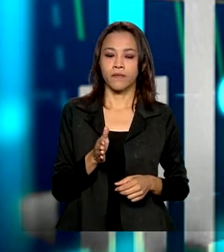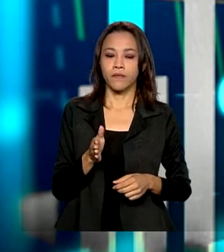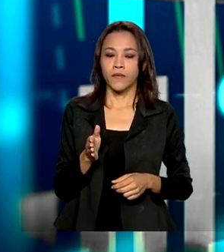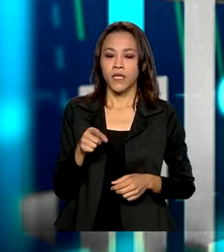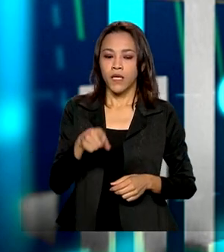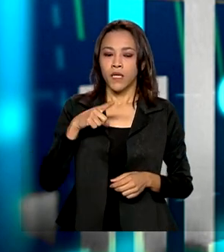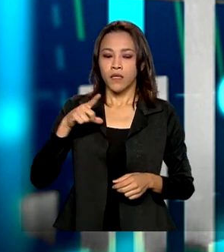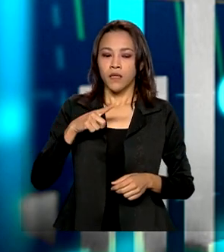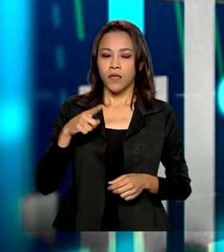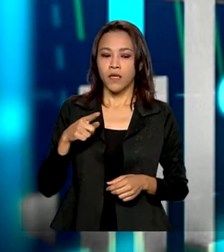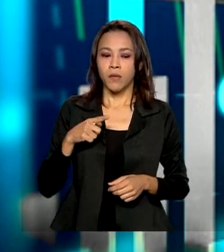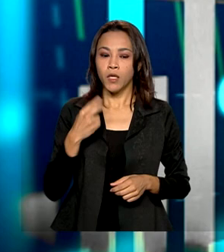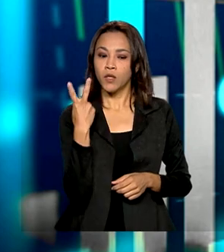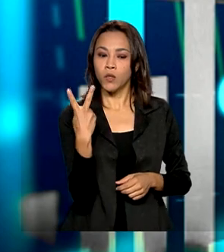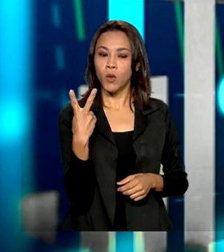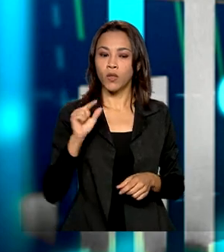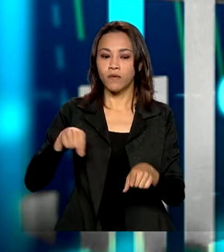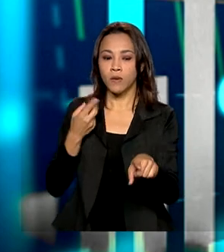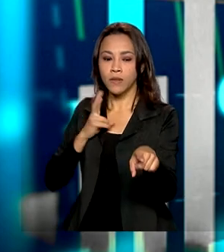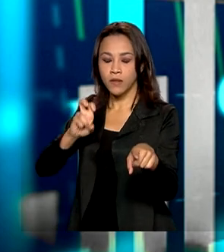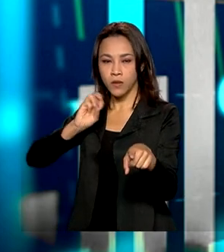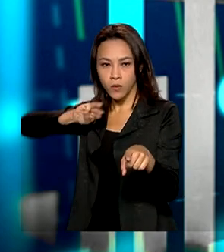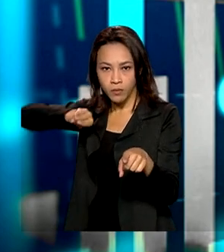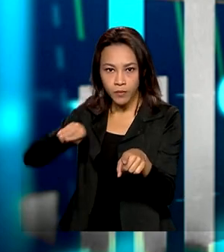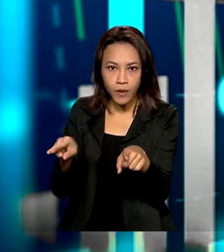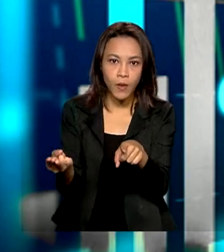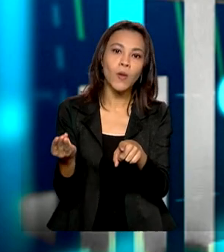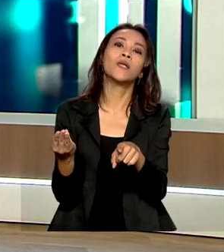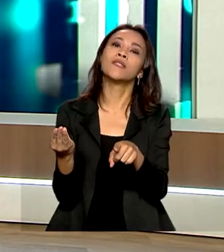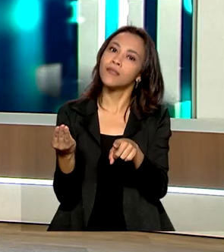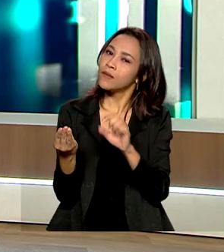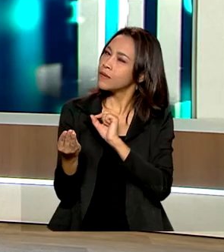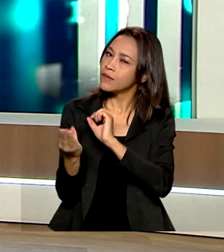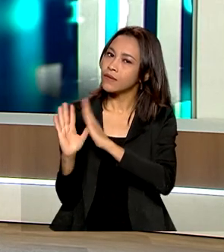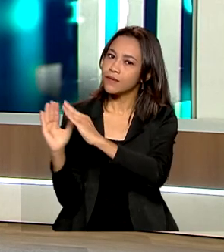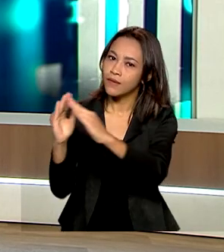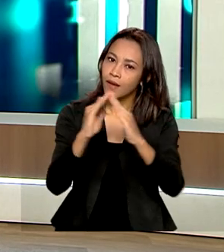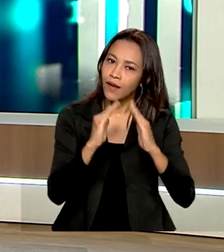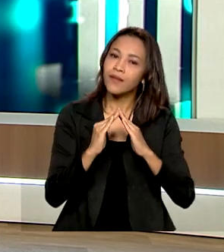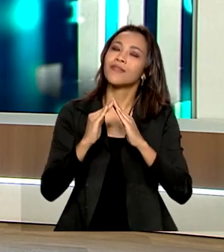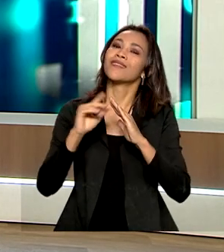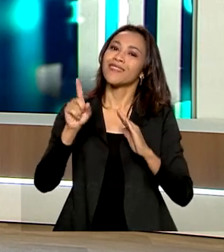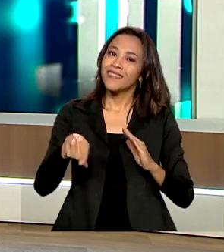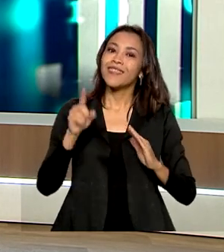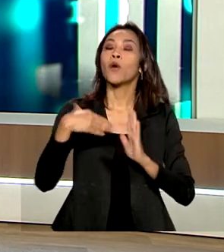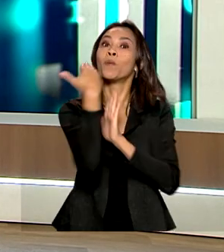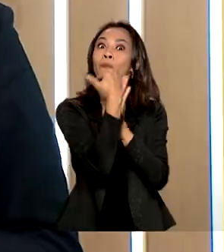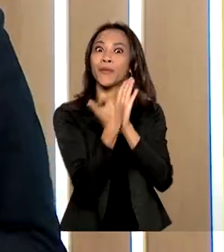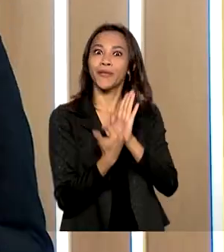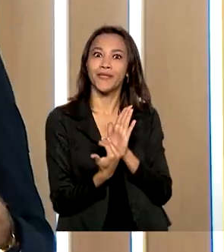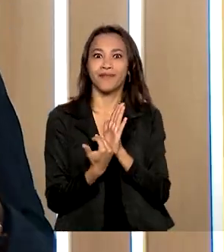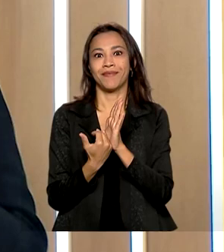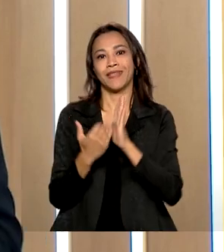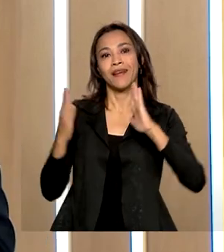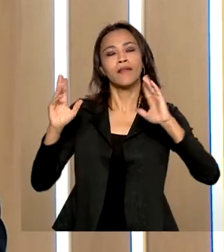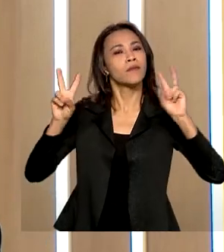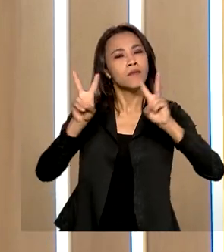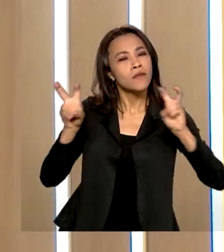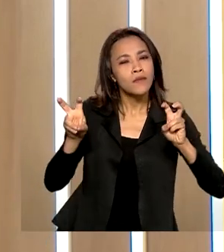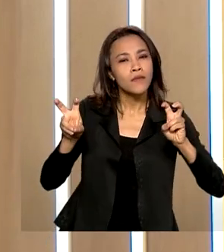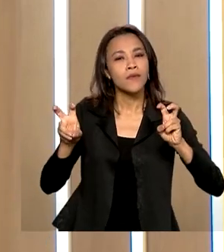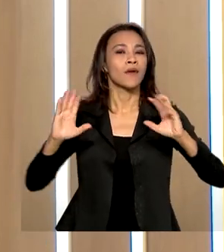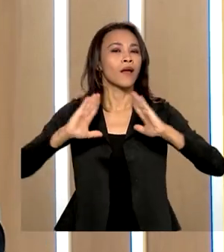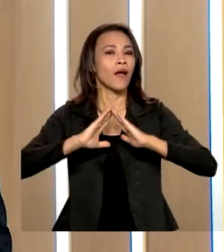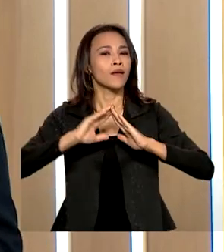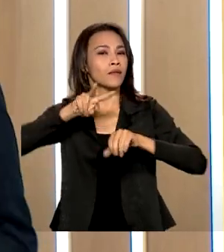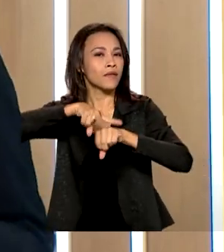financiamento de cerca de R$ 2,5 milhões de residências pelo programa Casa Verde Amarelo. Então, com